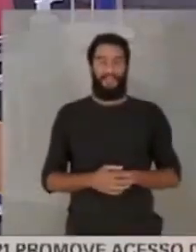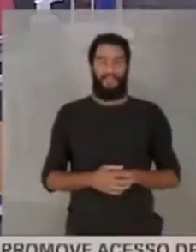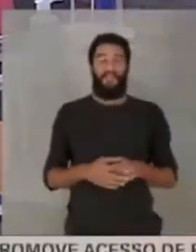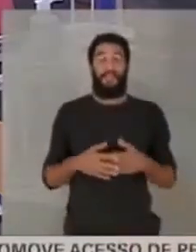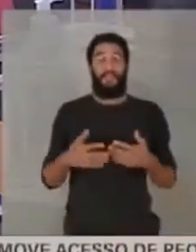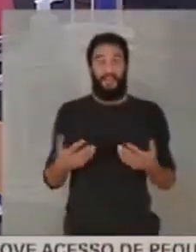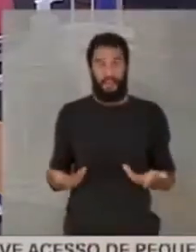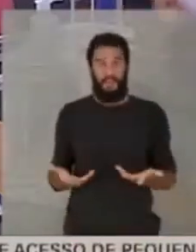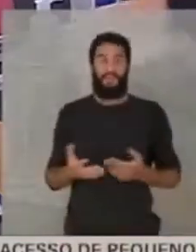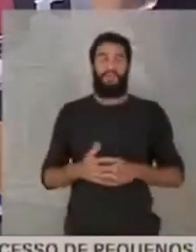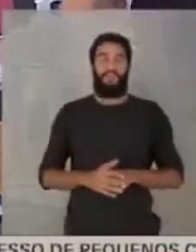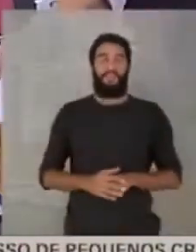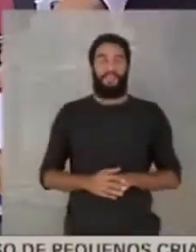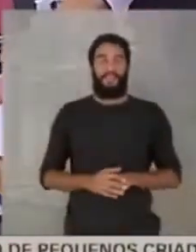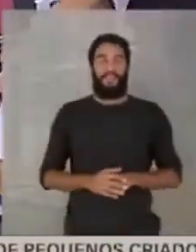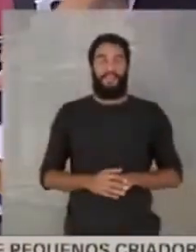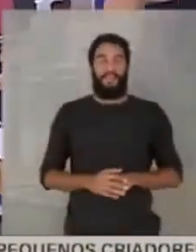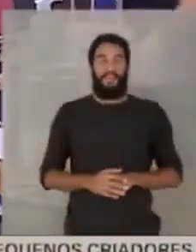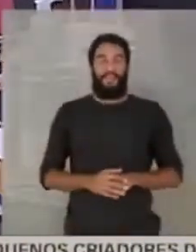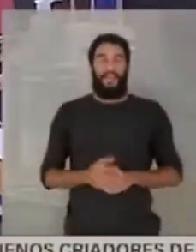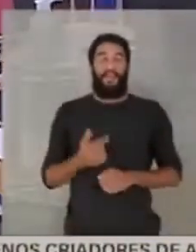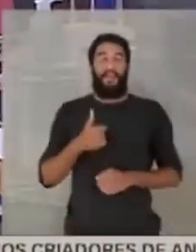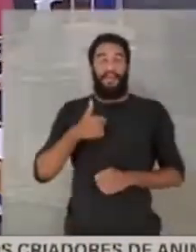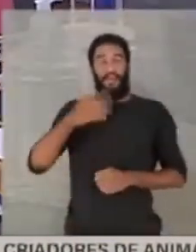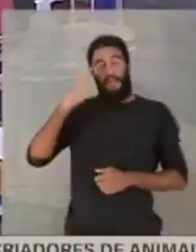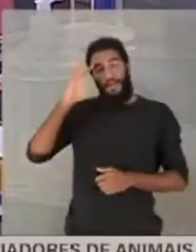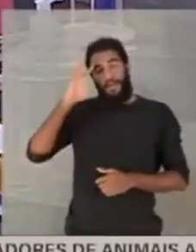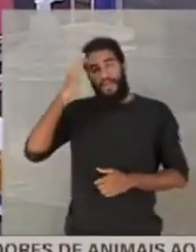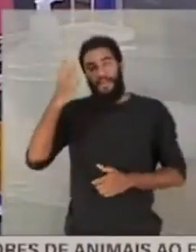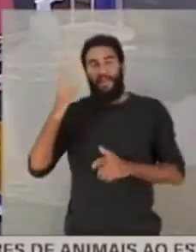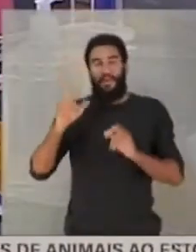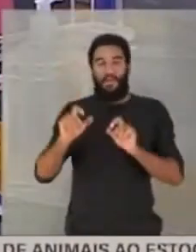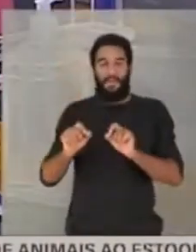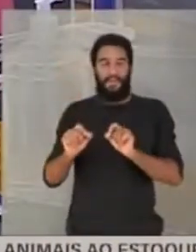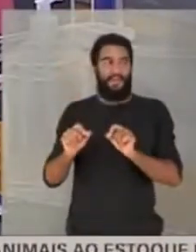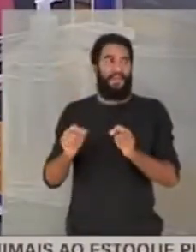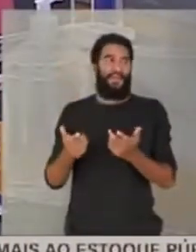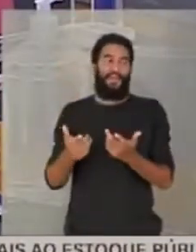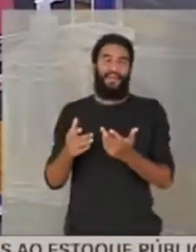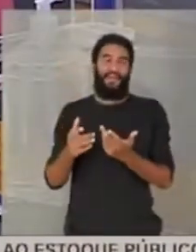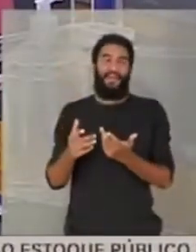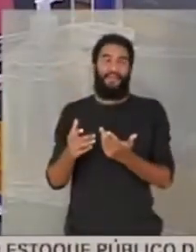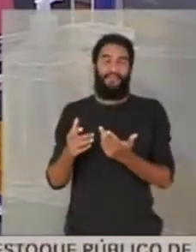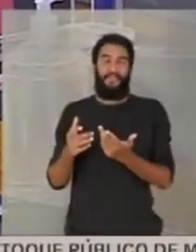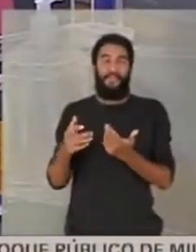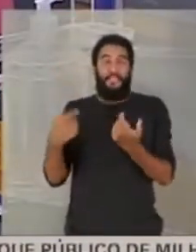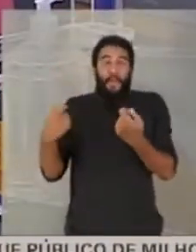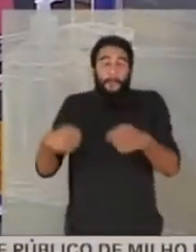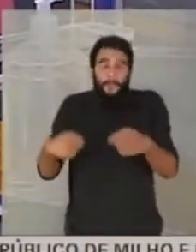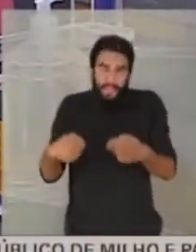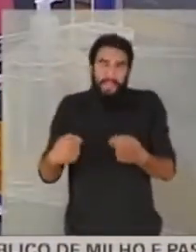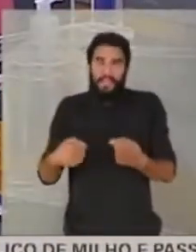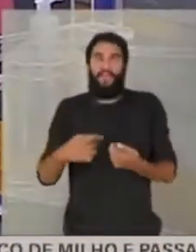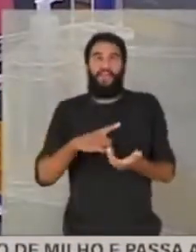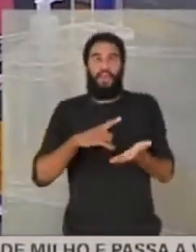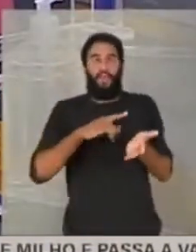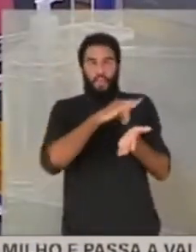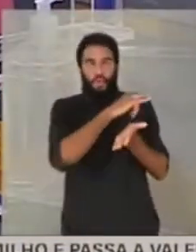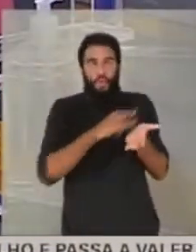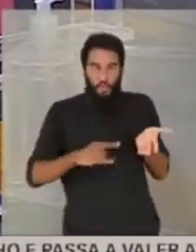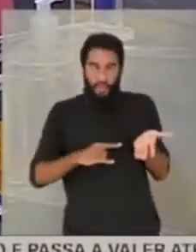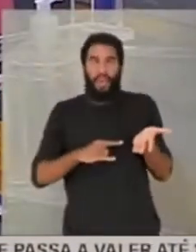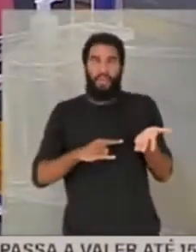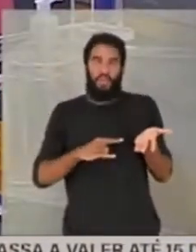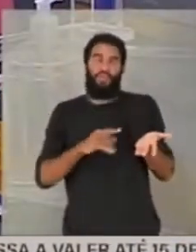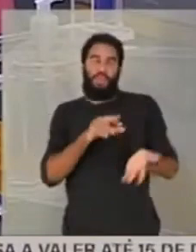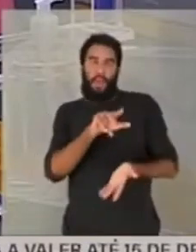Então, a gente... Eu decidi que eu precisava mesmo ficar com a guarda dela, porque eu queria ter garantia de que passaria,